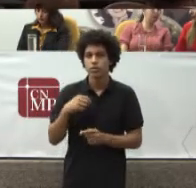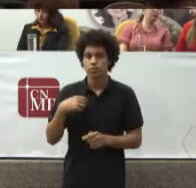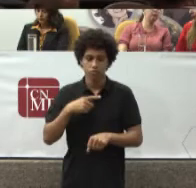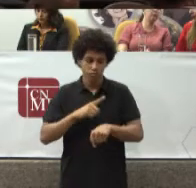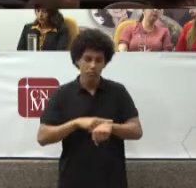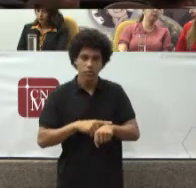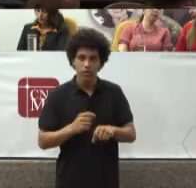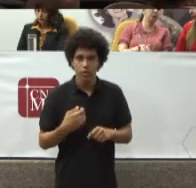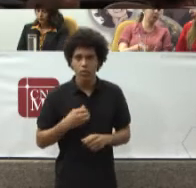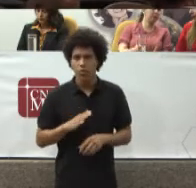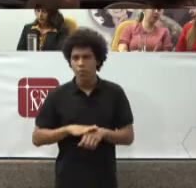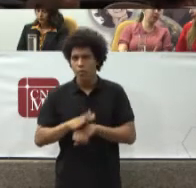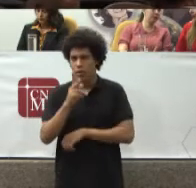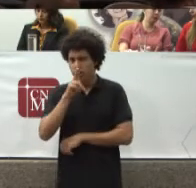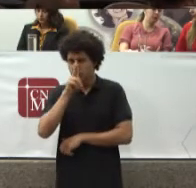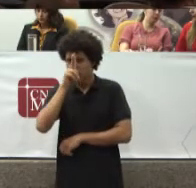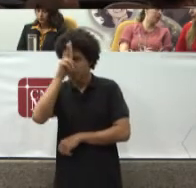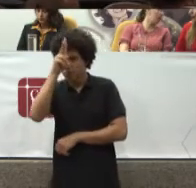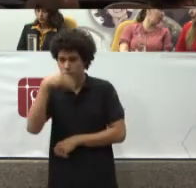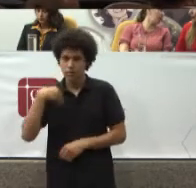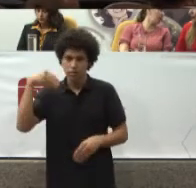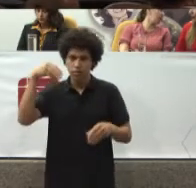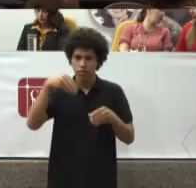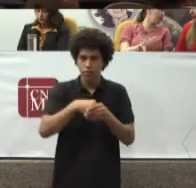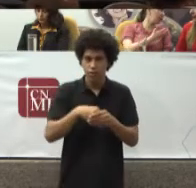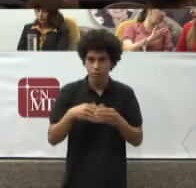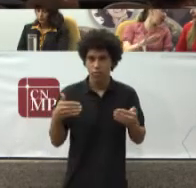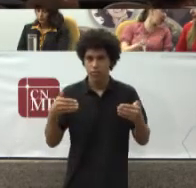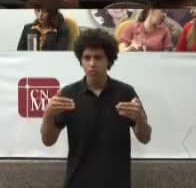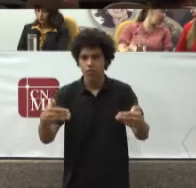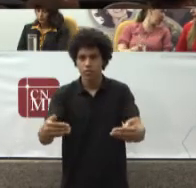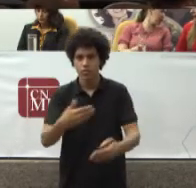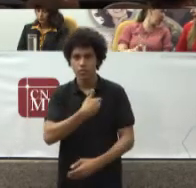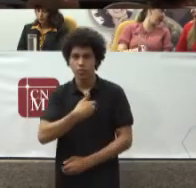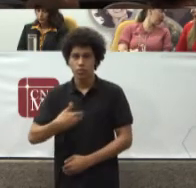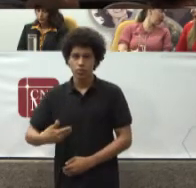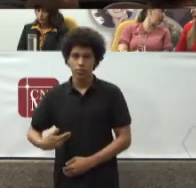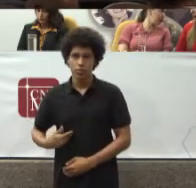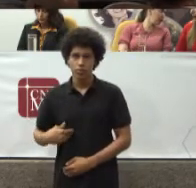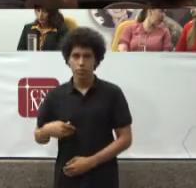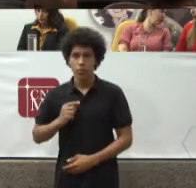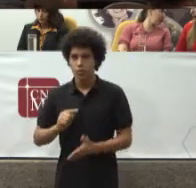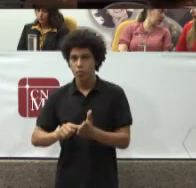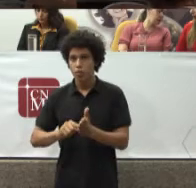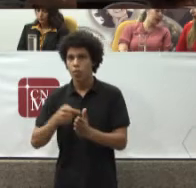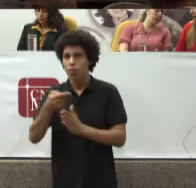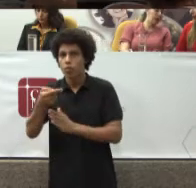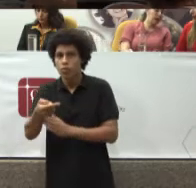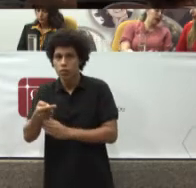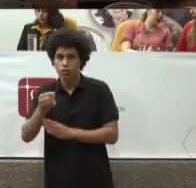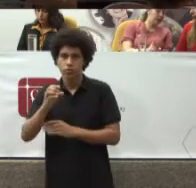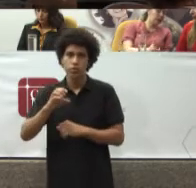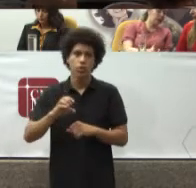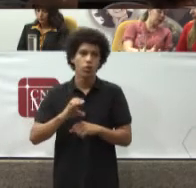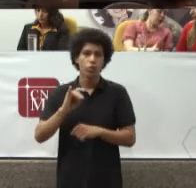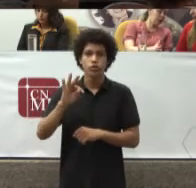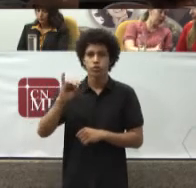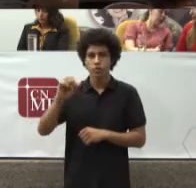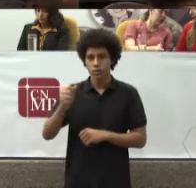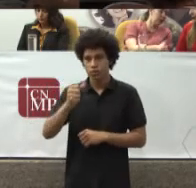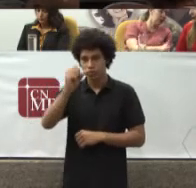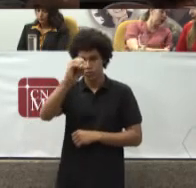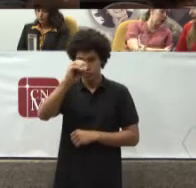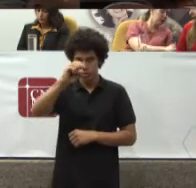Fortes Da atuação Do Ministério Público No pós Constituição De 88 Por que?